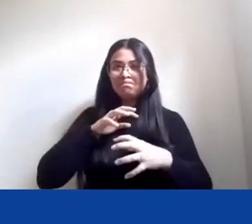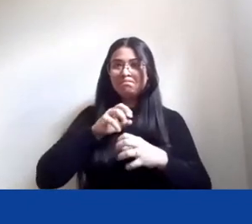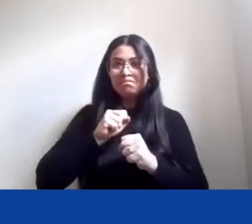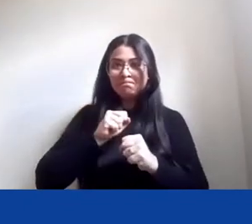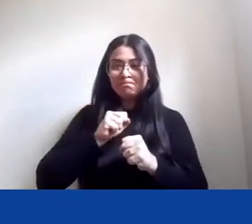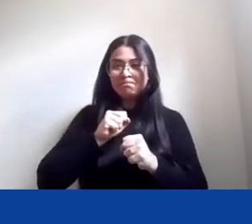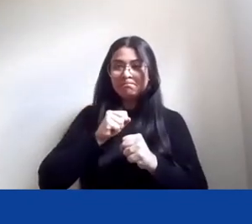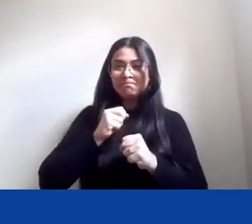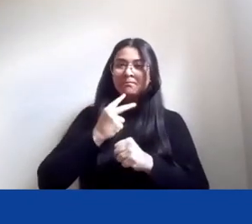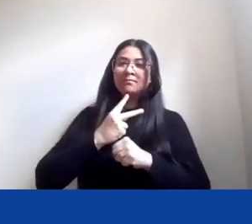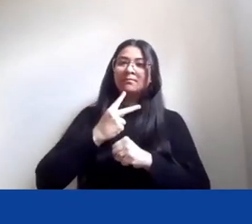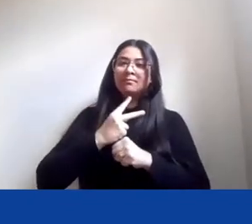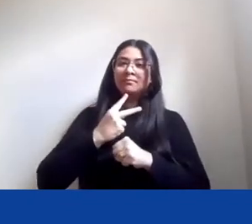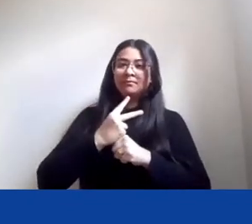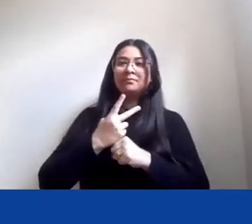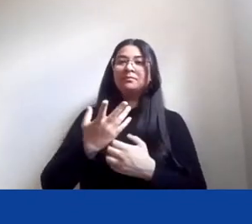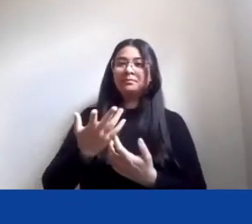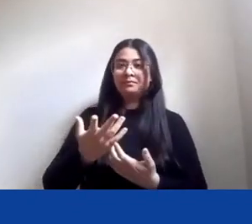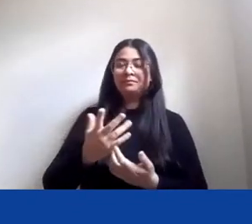botar. Eu estou